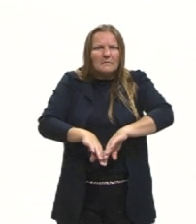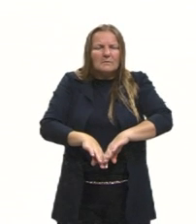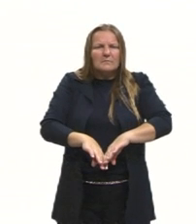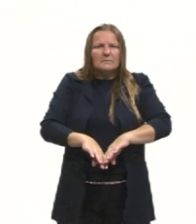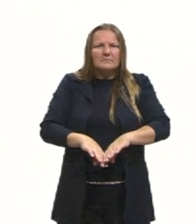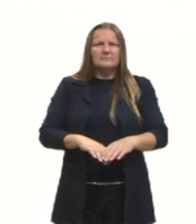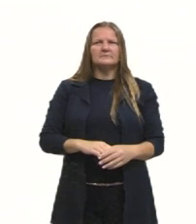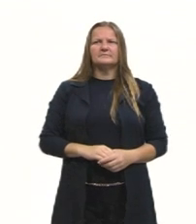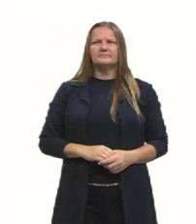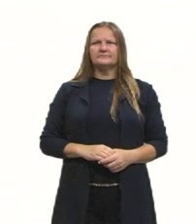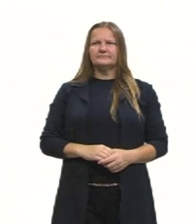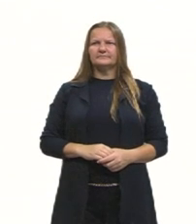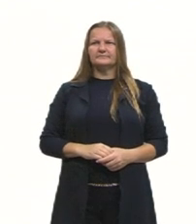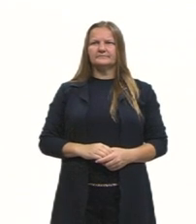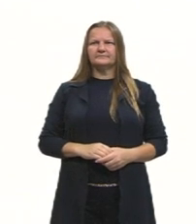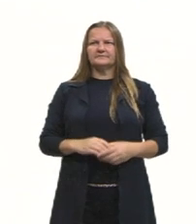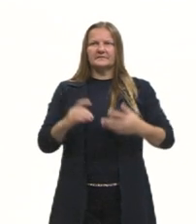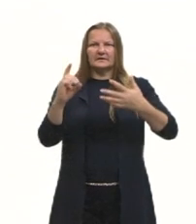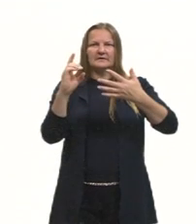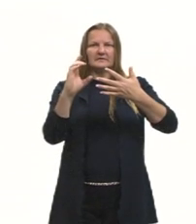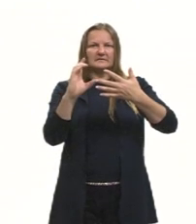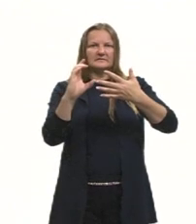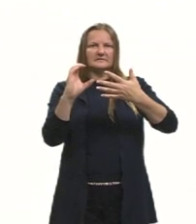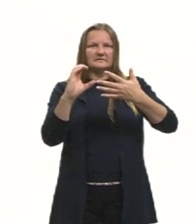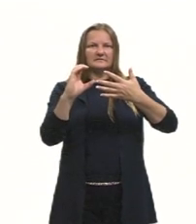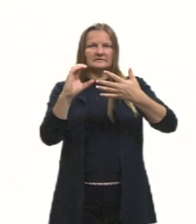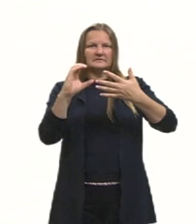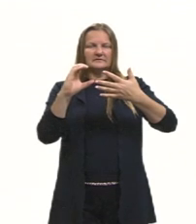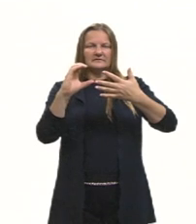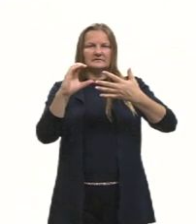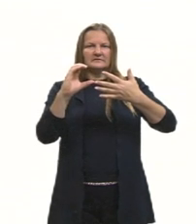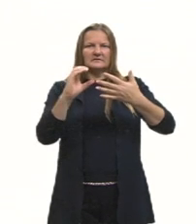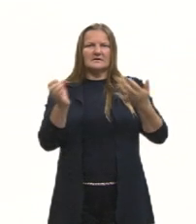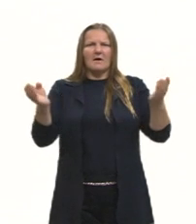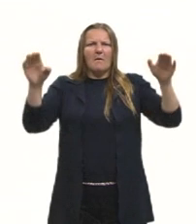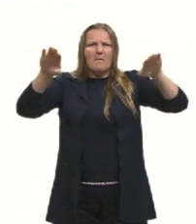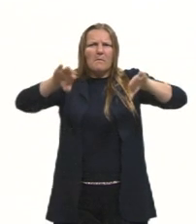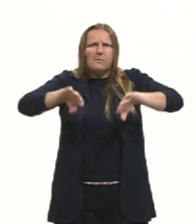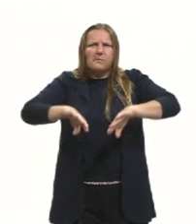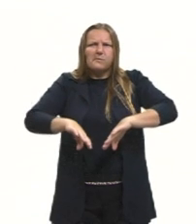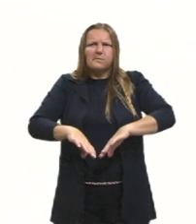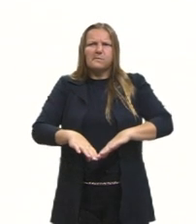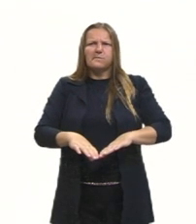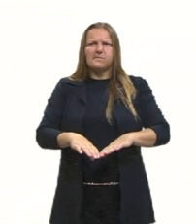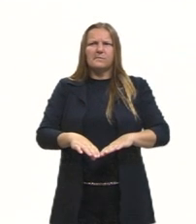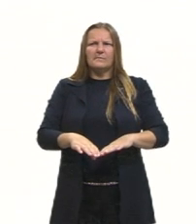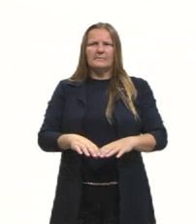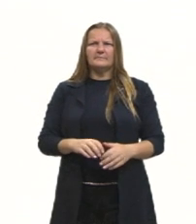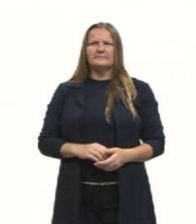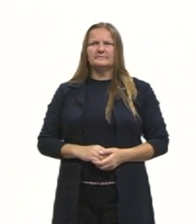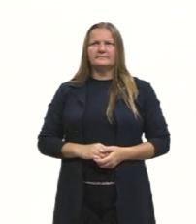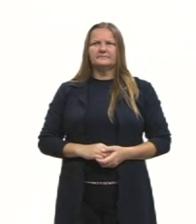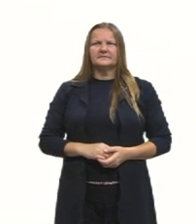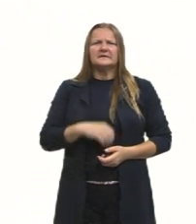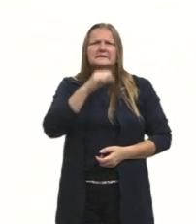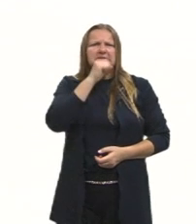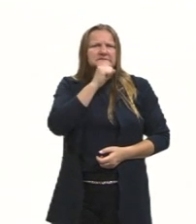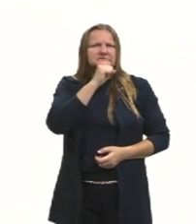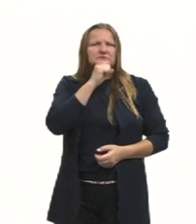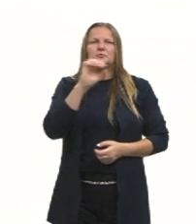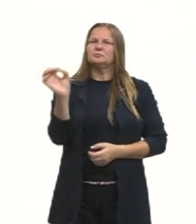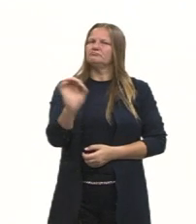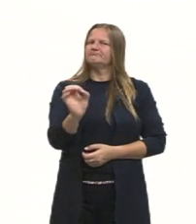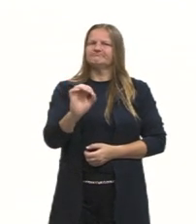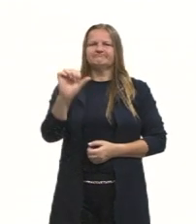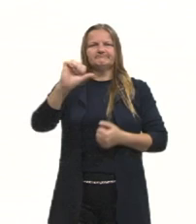parte, um relevo bem mais baixo, e por ser um relevo mais baixo, ele também é um relevo muito mais antigo. Também